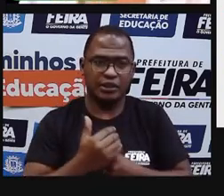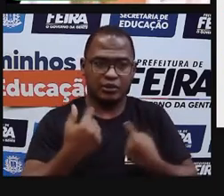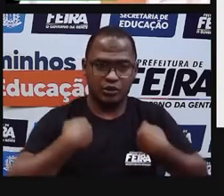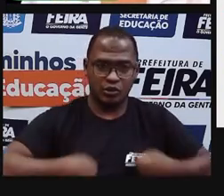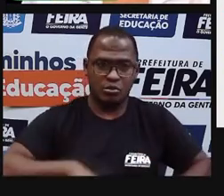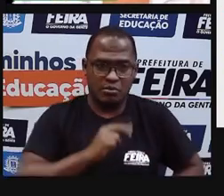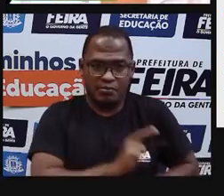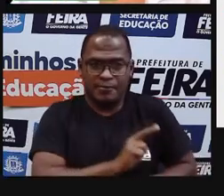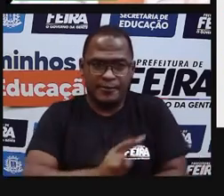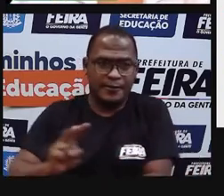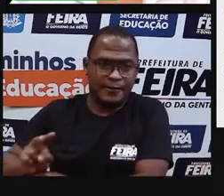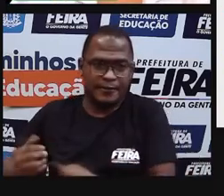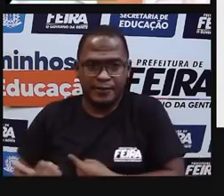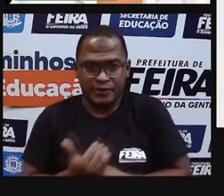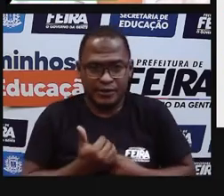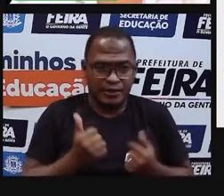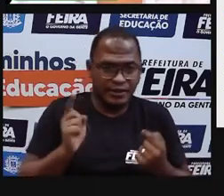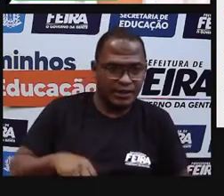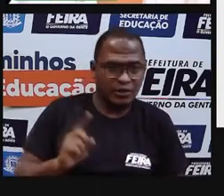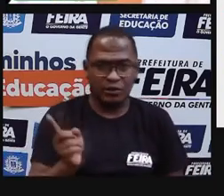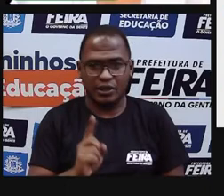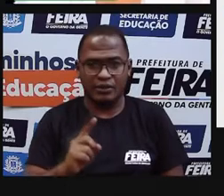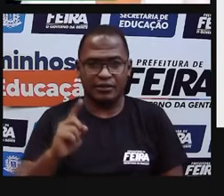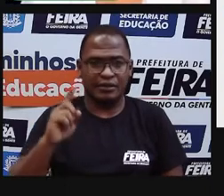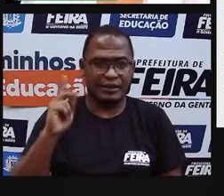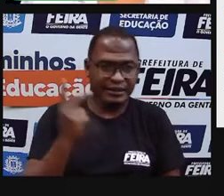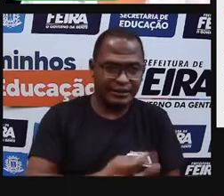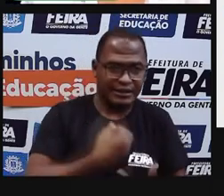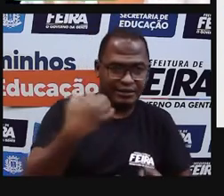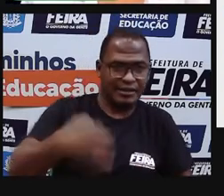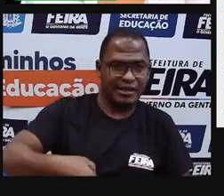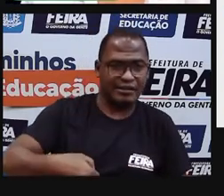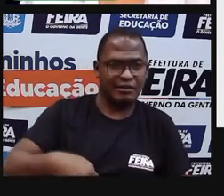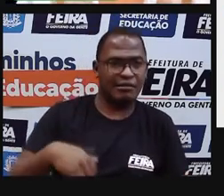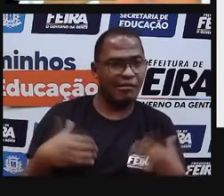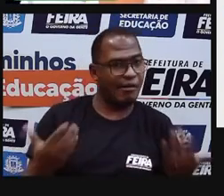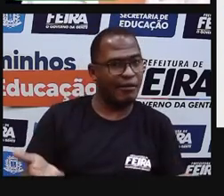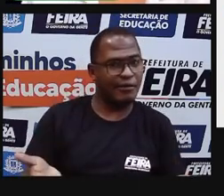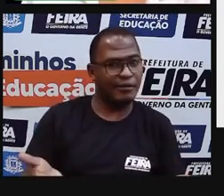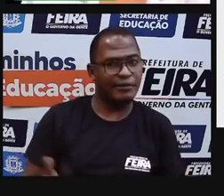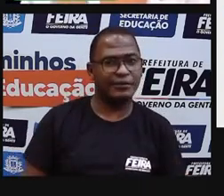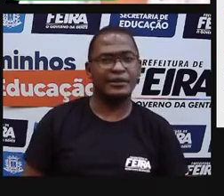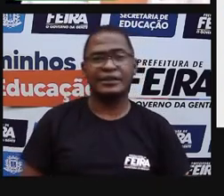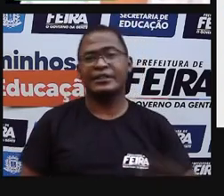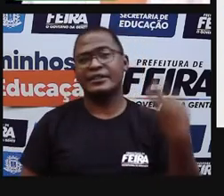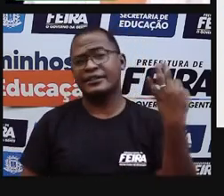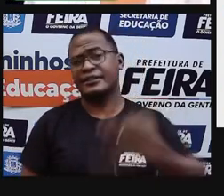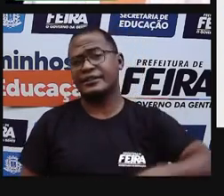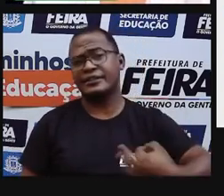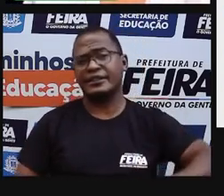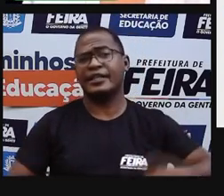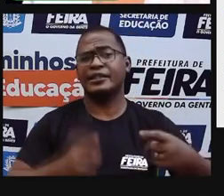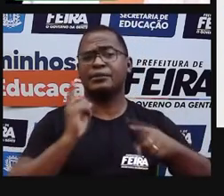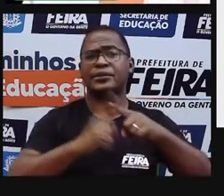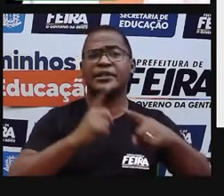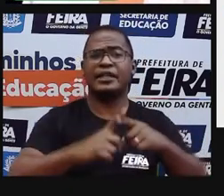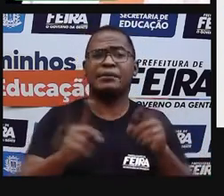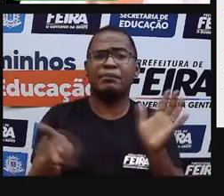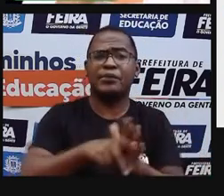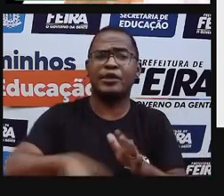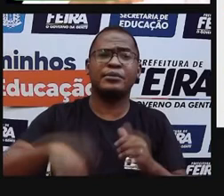é um alimento natural. Então, ele vai nos ajudar, porque ele é nutritivo e melhora a imunidade.